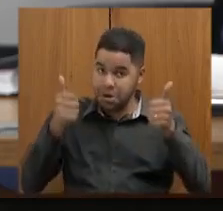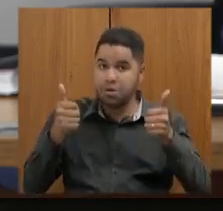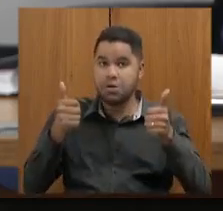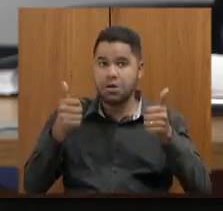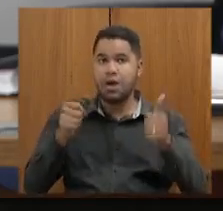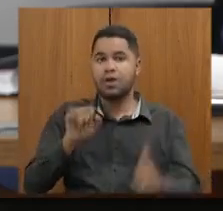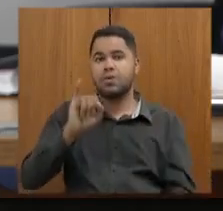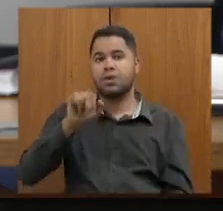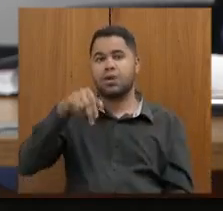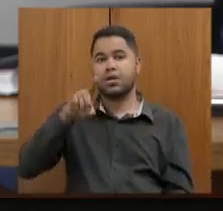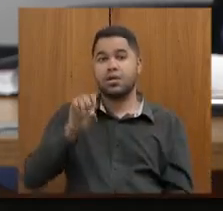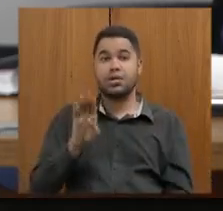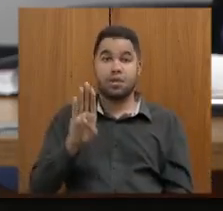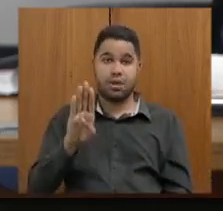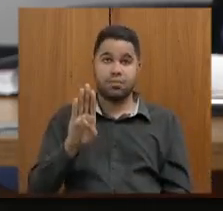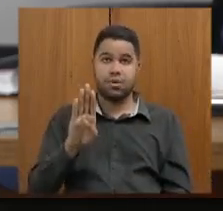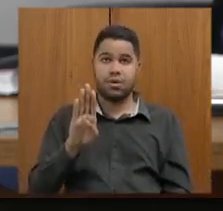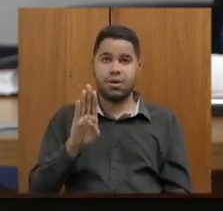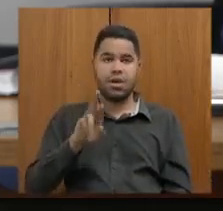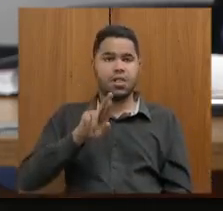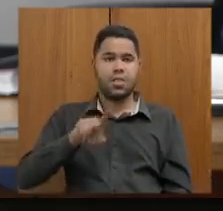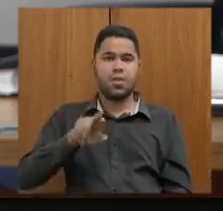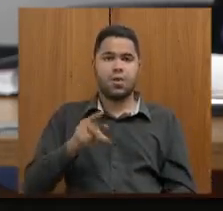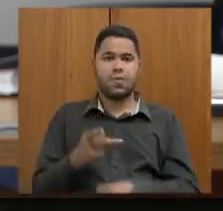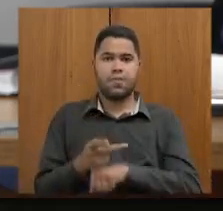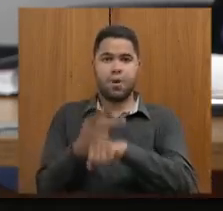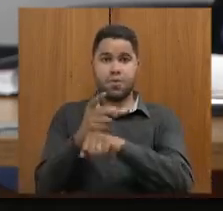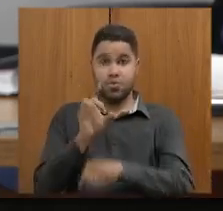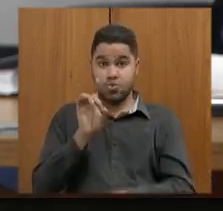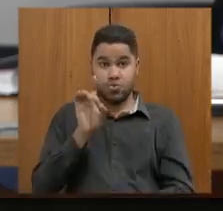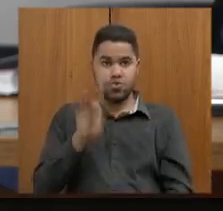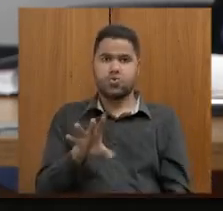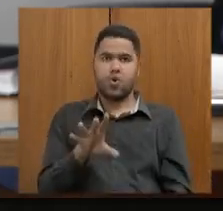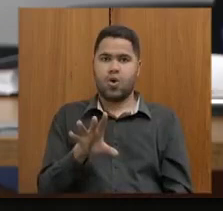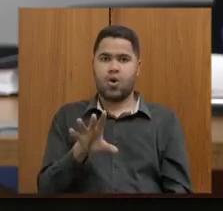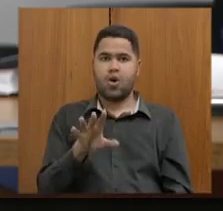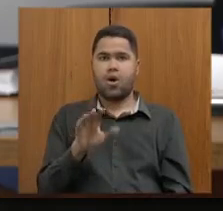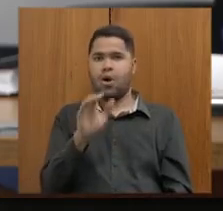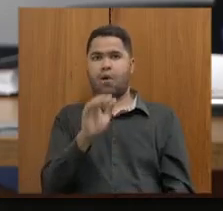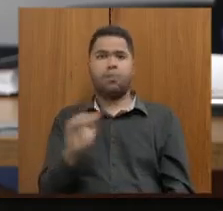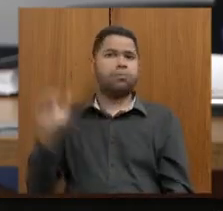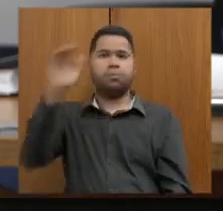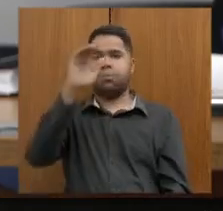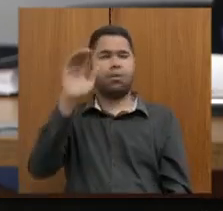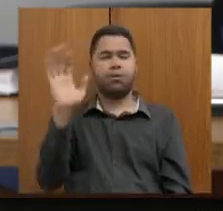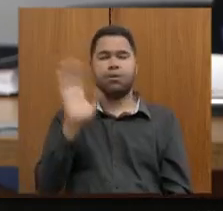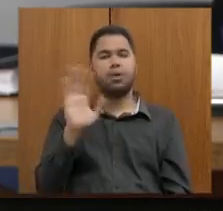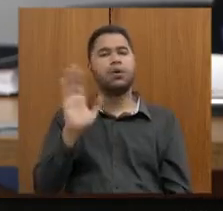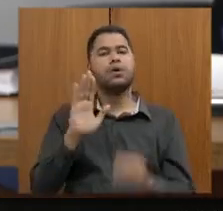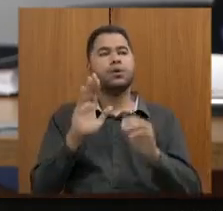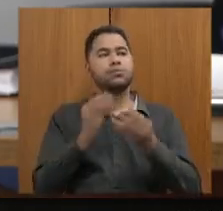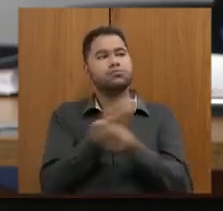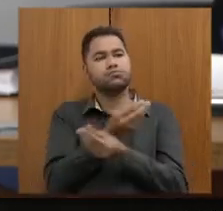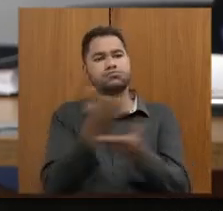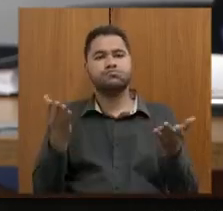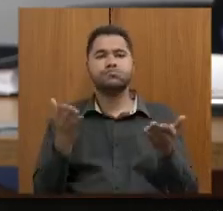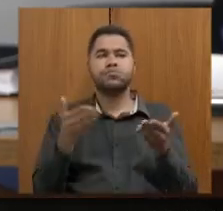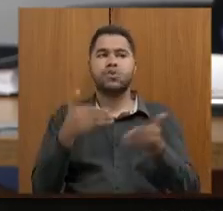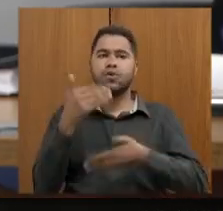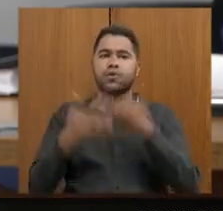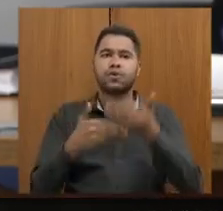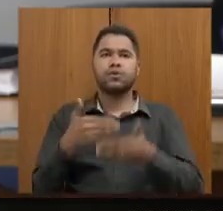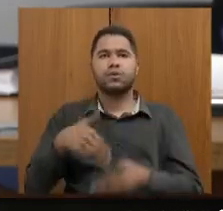só queria fazer esse esclarecimento não são premiadas apenas as escolas com os maiores IDEBs são premiadas aquelas com as maiores